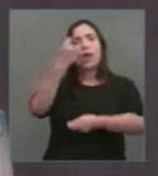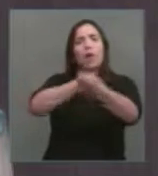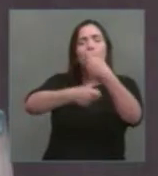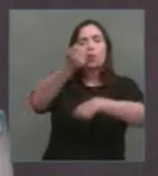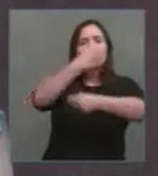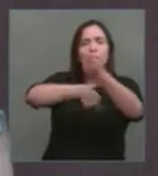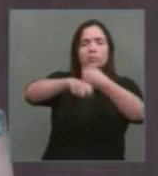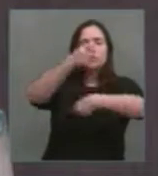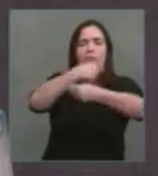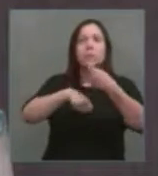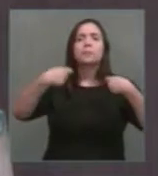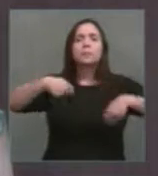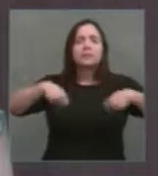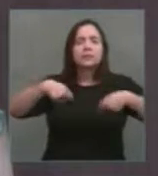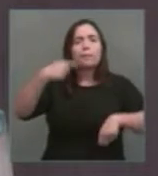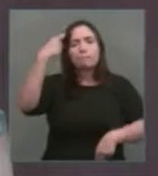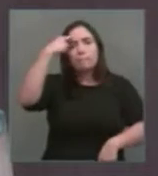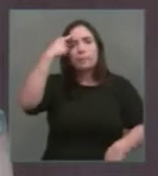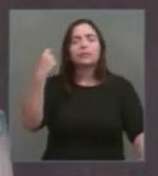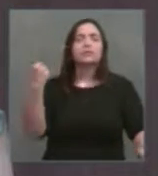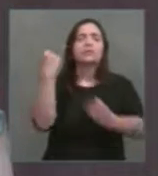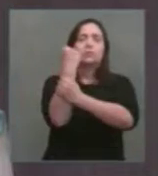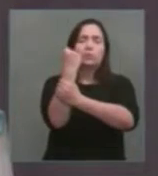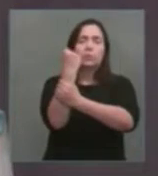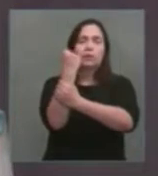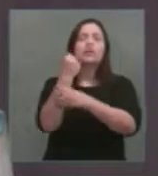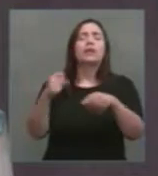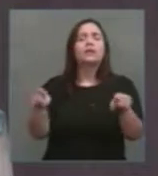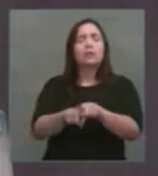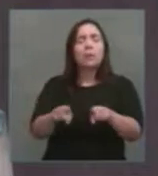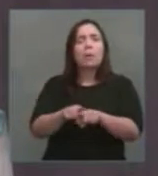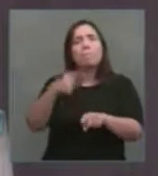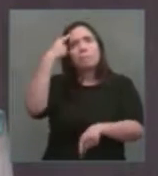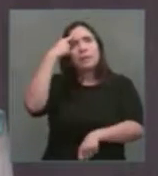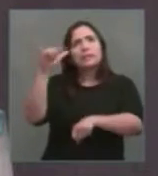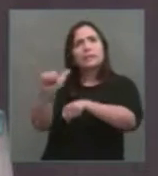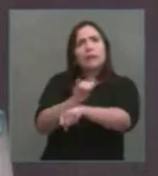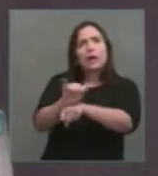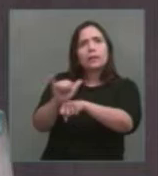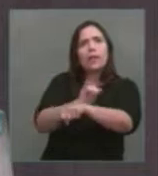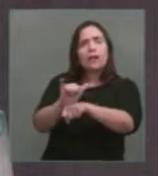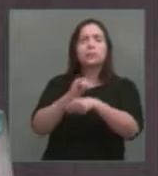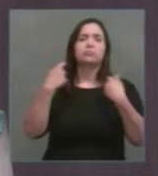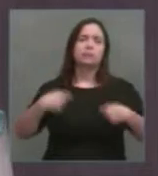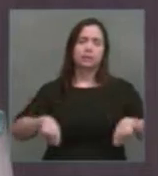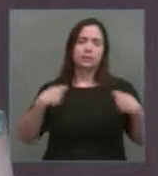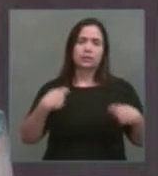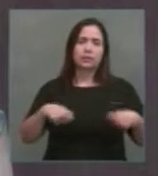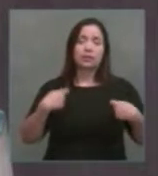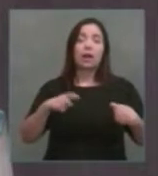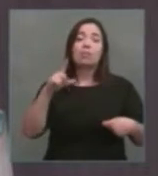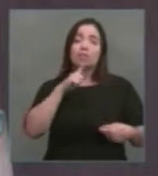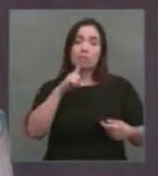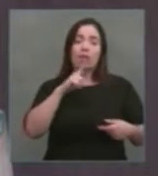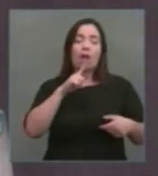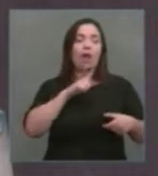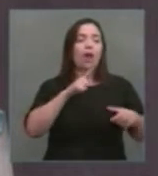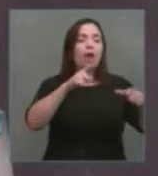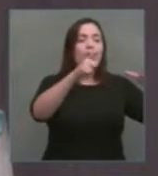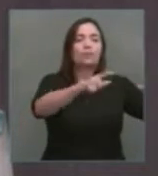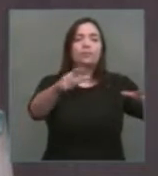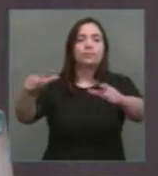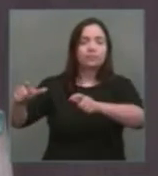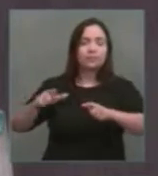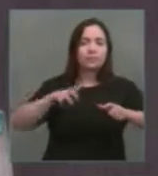ele tem que pensar na sua segurança nacional, ele tem que pensar de forma estratégica. determinados setores, setores essenciais,